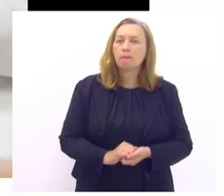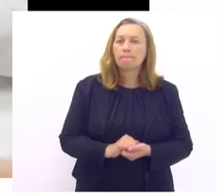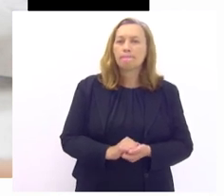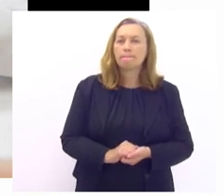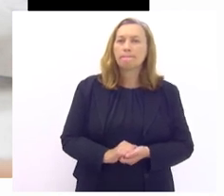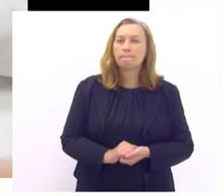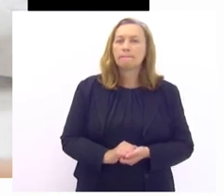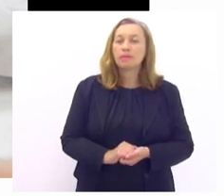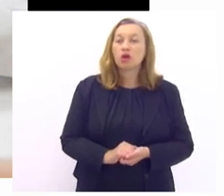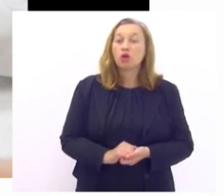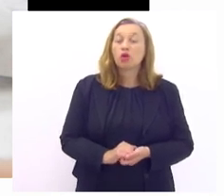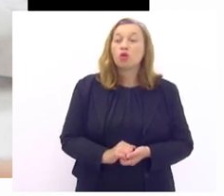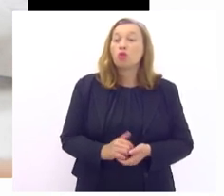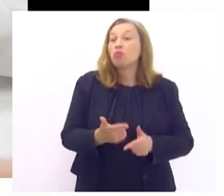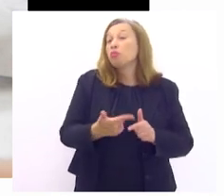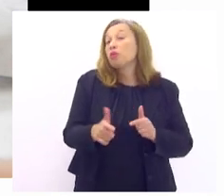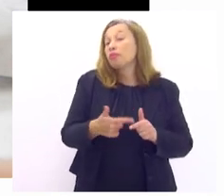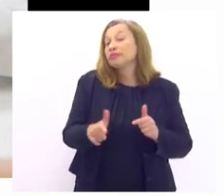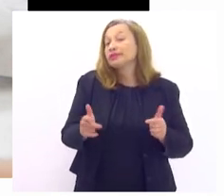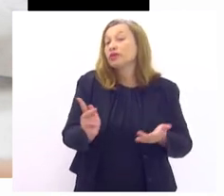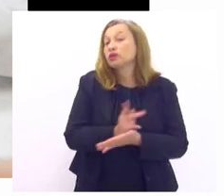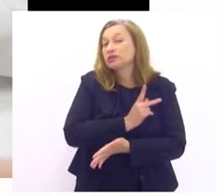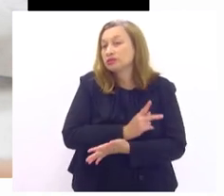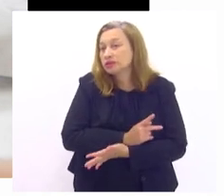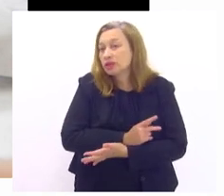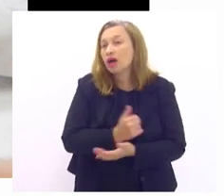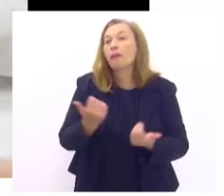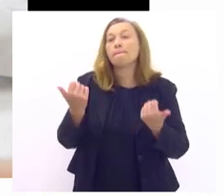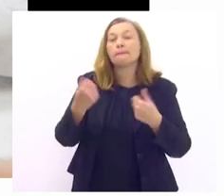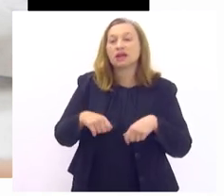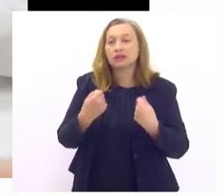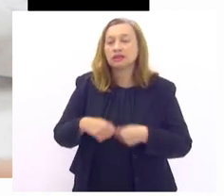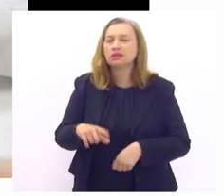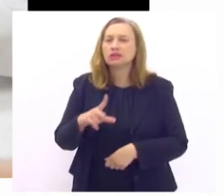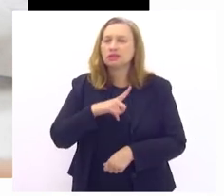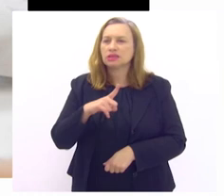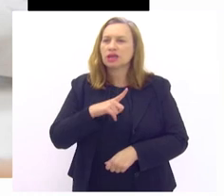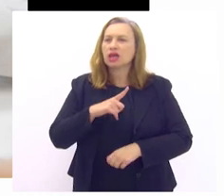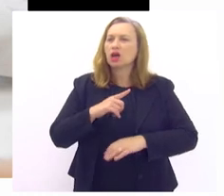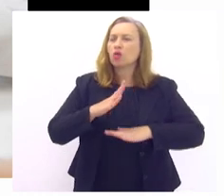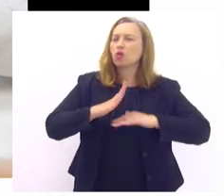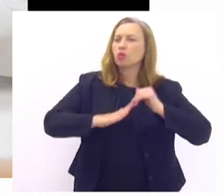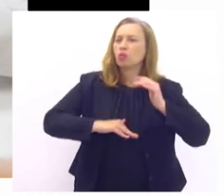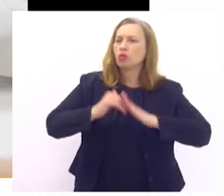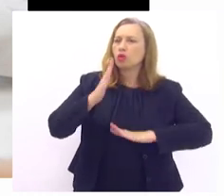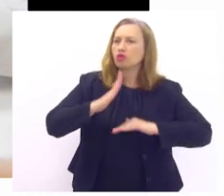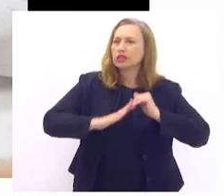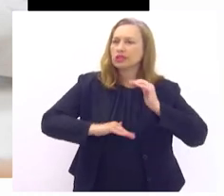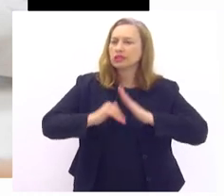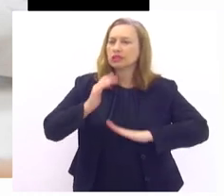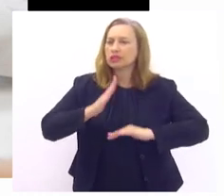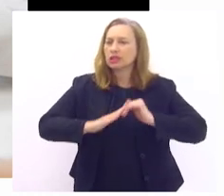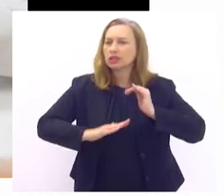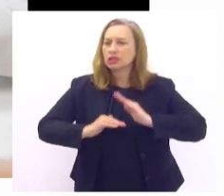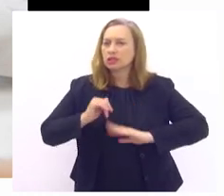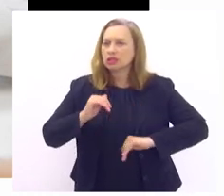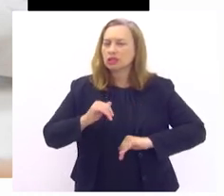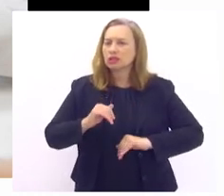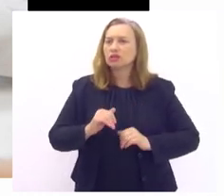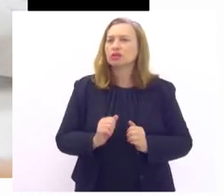do que está acontecendo ali então precisa que tenha um profissional que seja que esteja